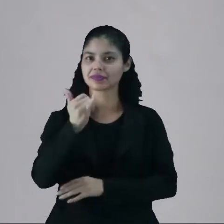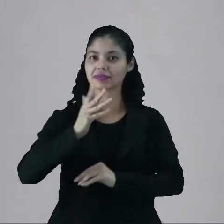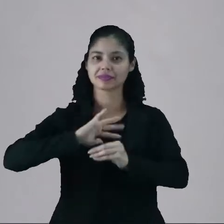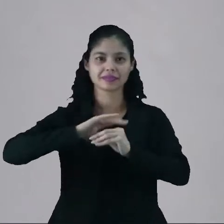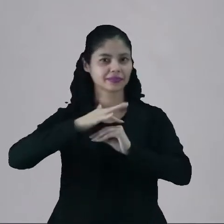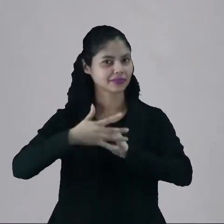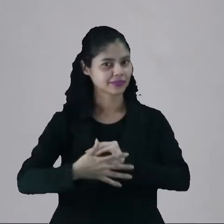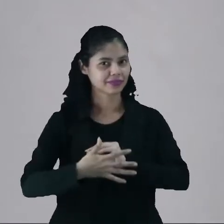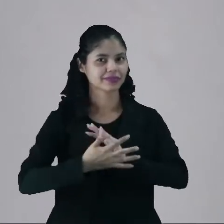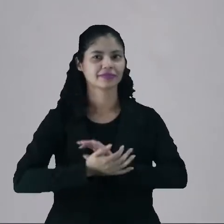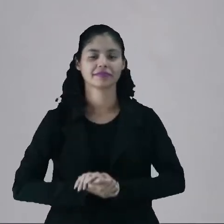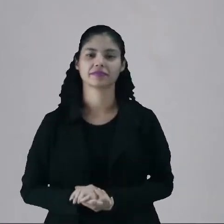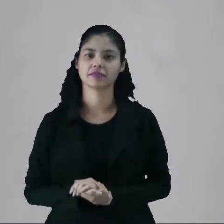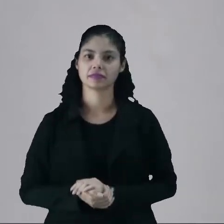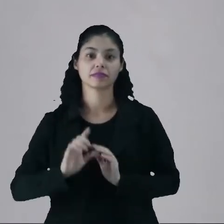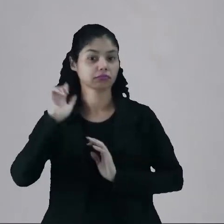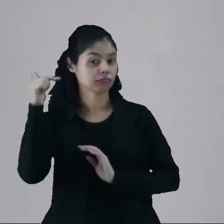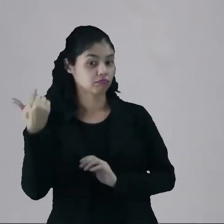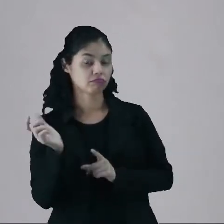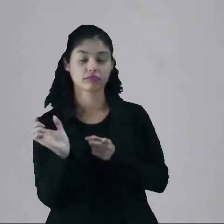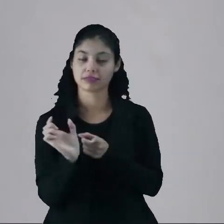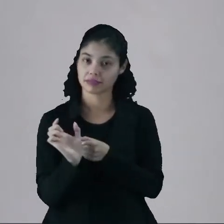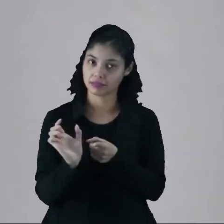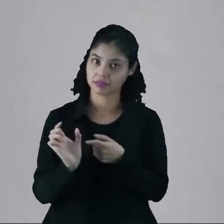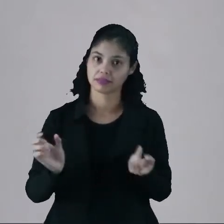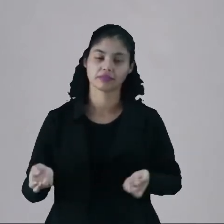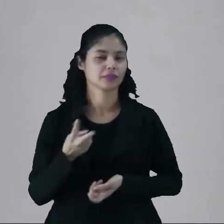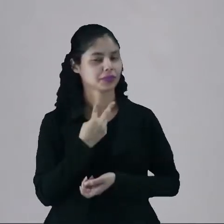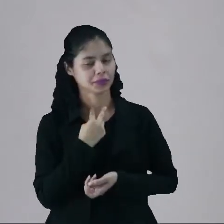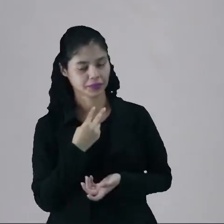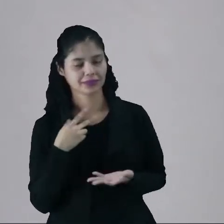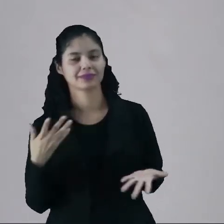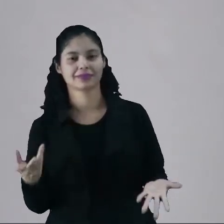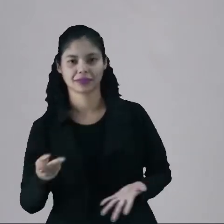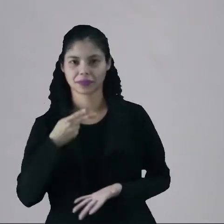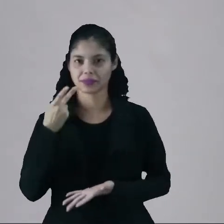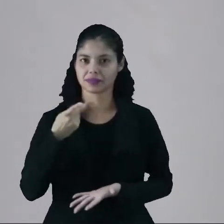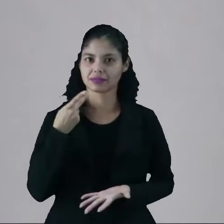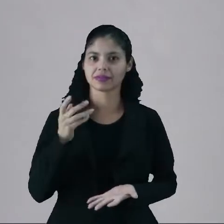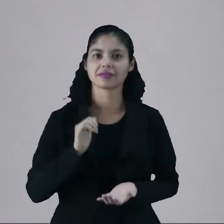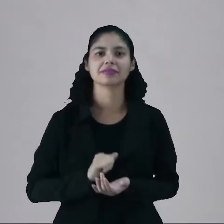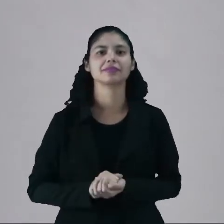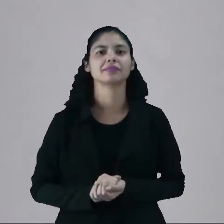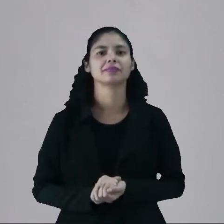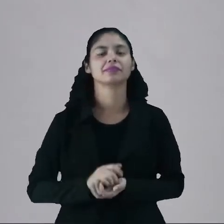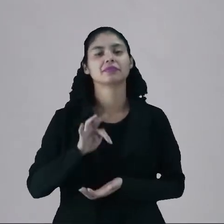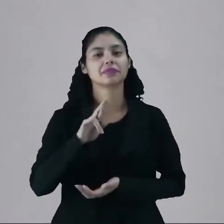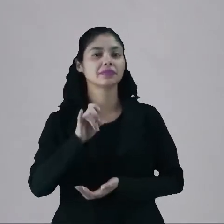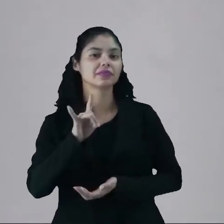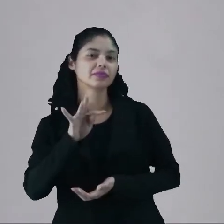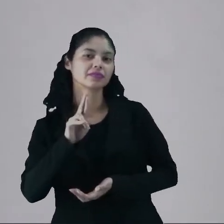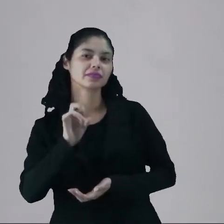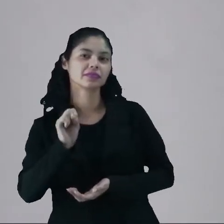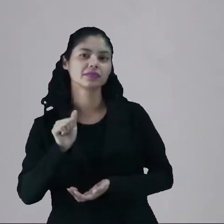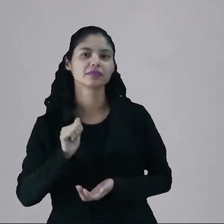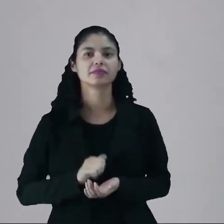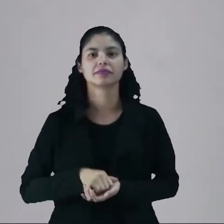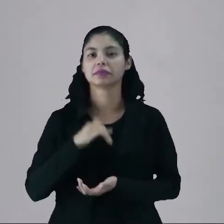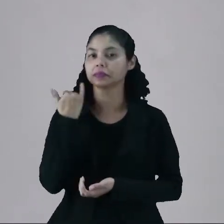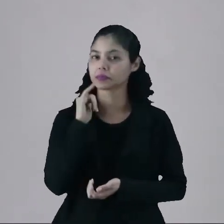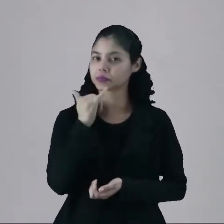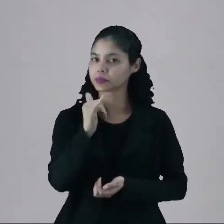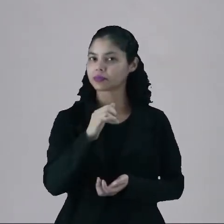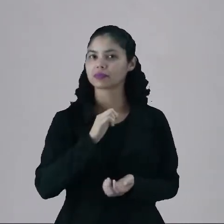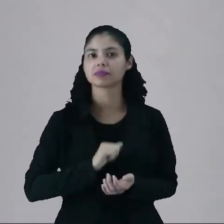energia e atmosfera. Em outras palavras, não poderia deixar de falar sobre os efeitos que as fontes